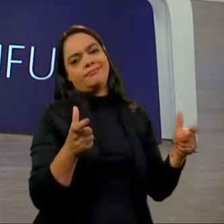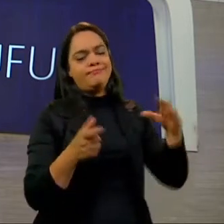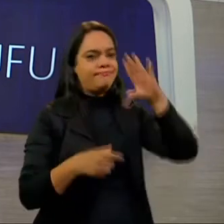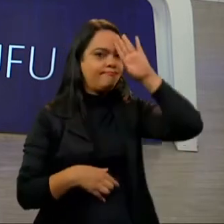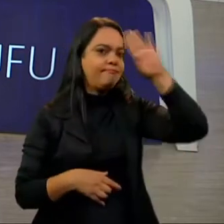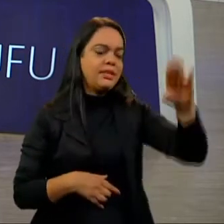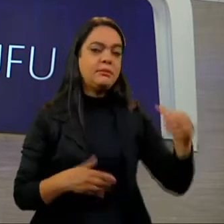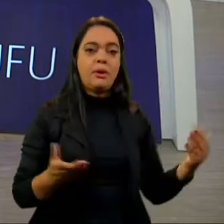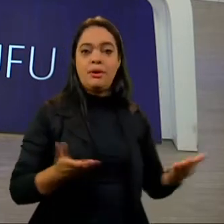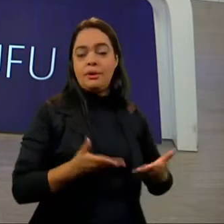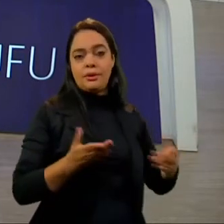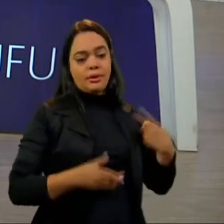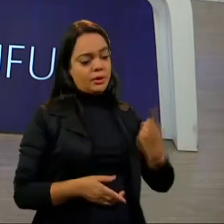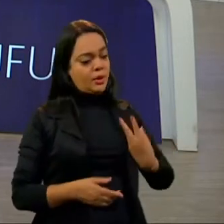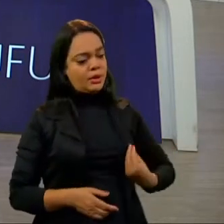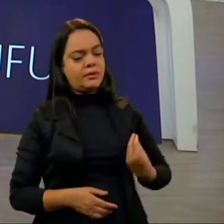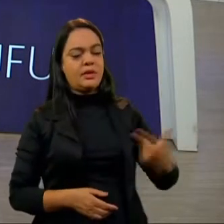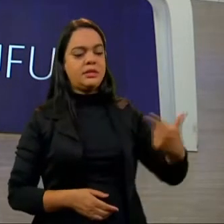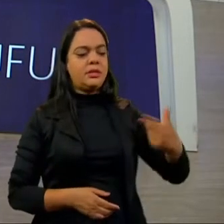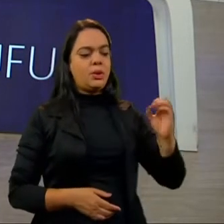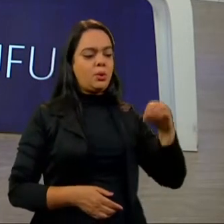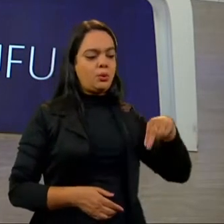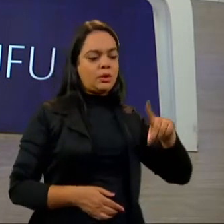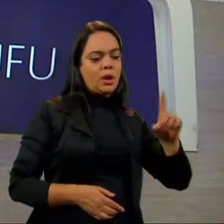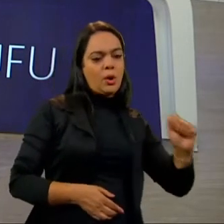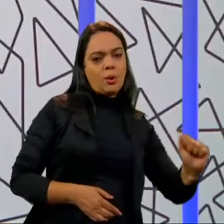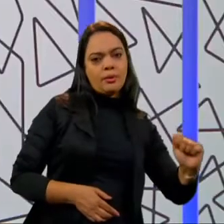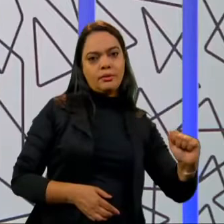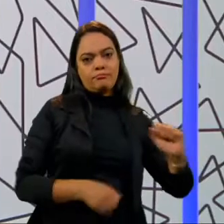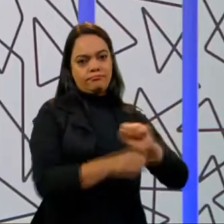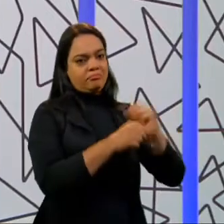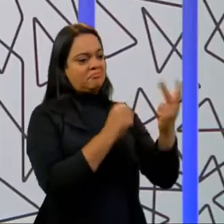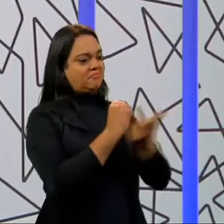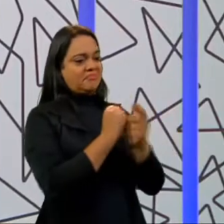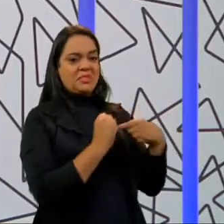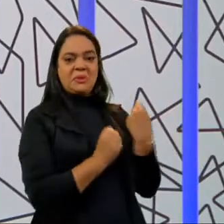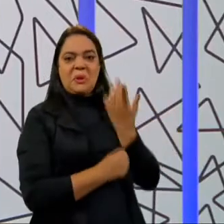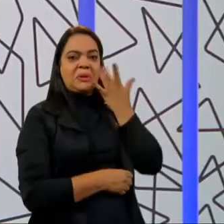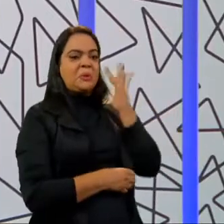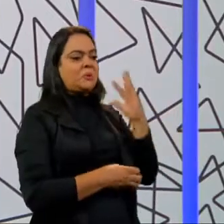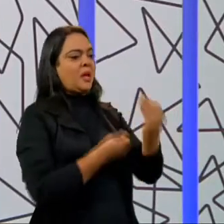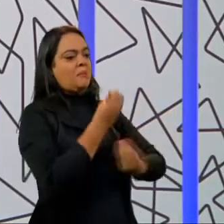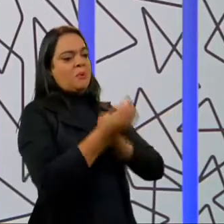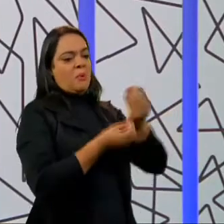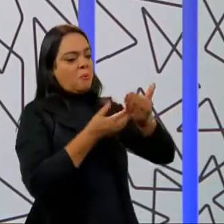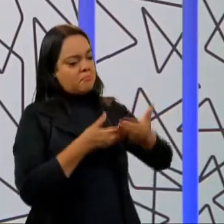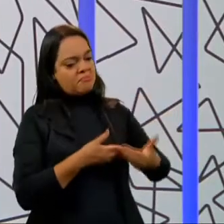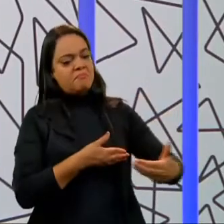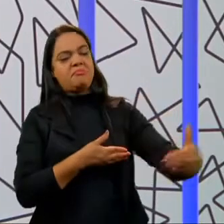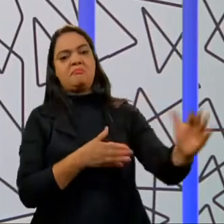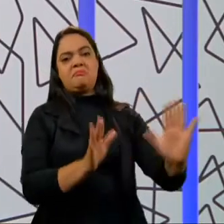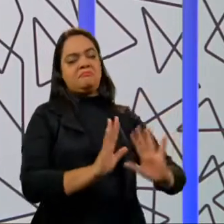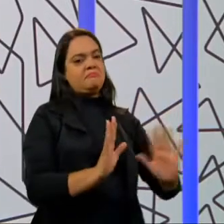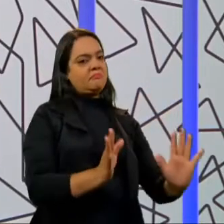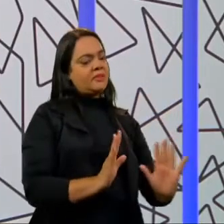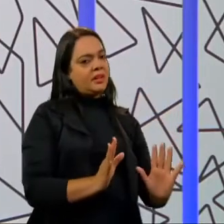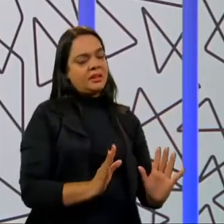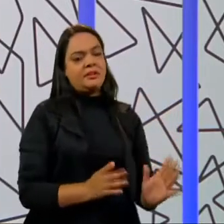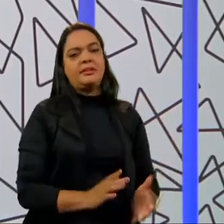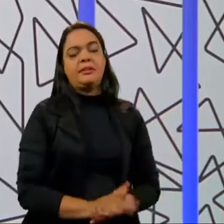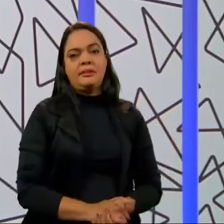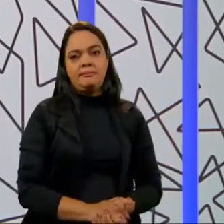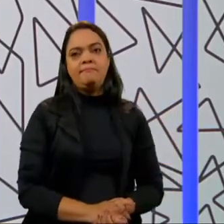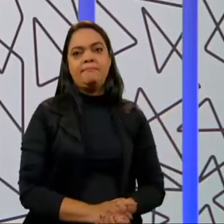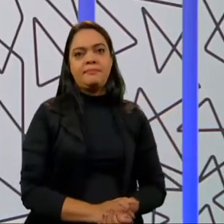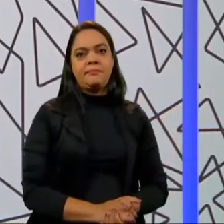nesse momento que nós estamos vivendo a segunda onda da pandemia. Não sabemos muito bem como que isso vai nos afetar ainda, já está nos afetando,